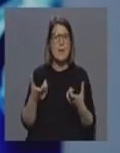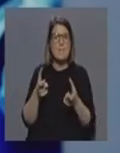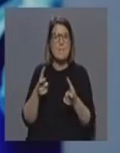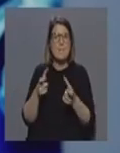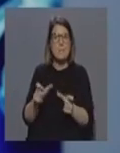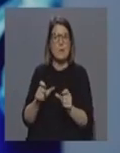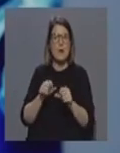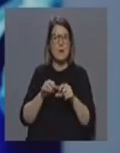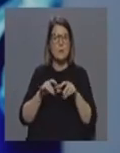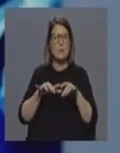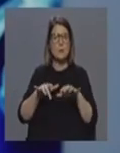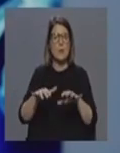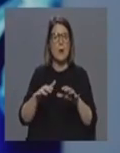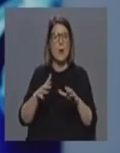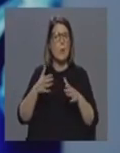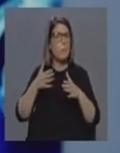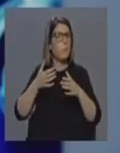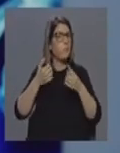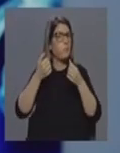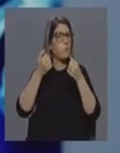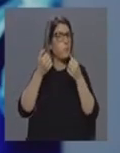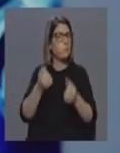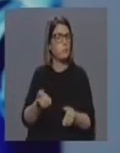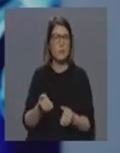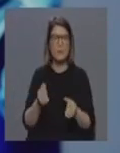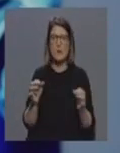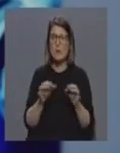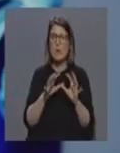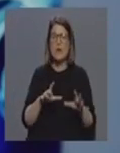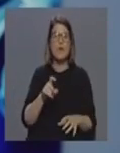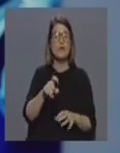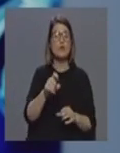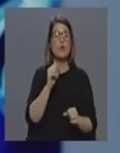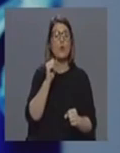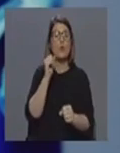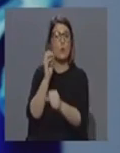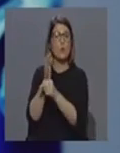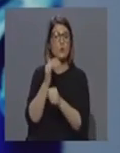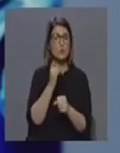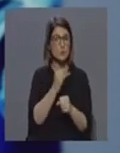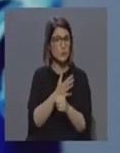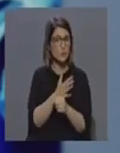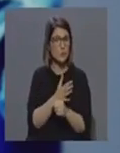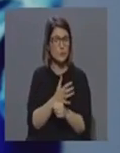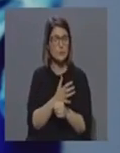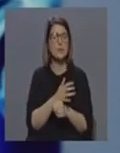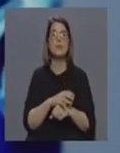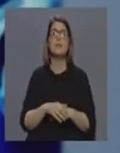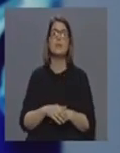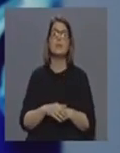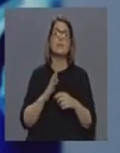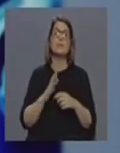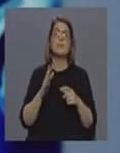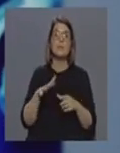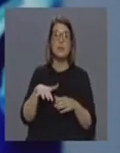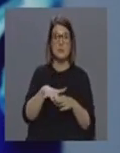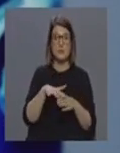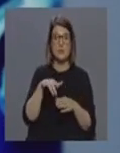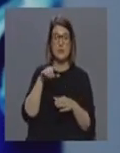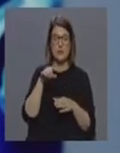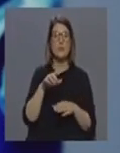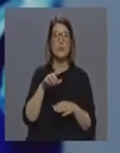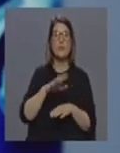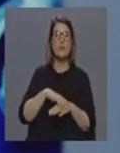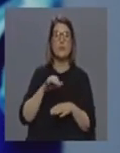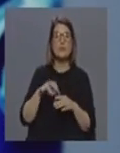propagação e à disseminação deste novo coronavírus com qualquer outro vírus, entretanto, que existe. A questão aqui é que, pela sua